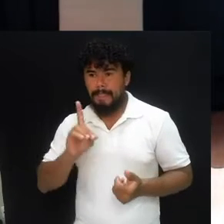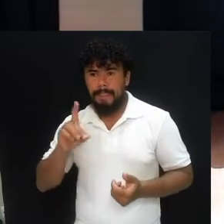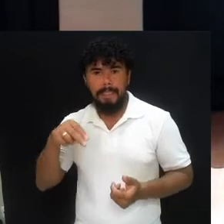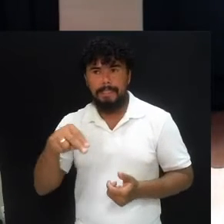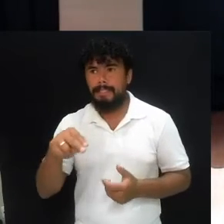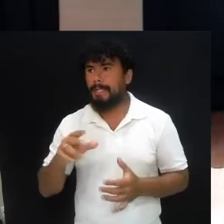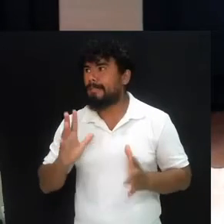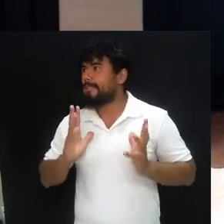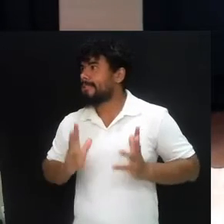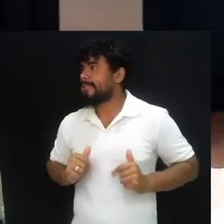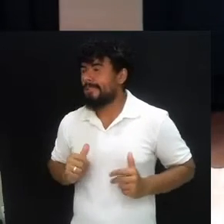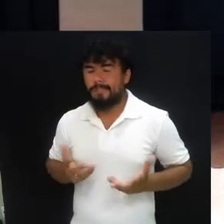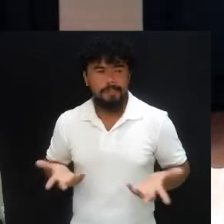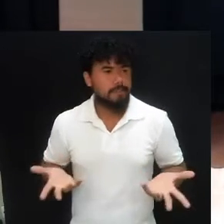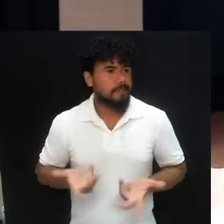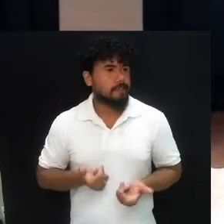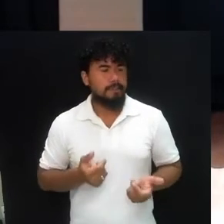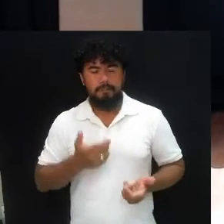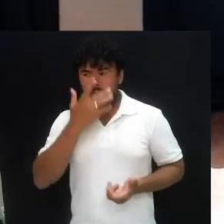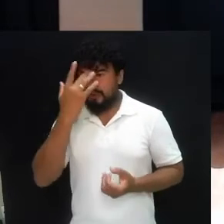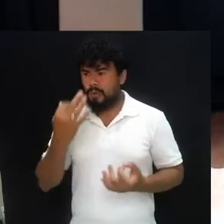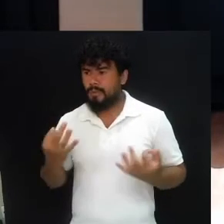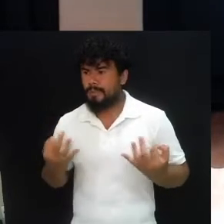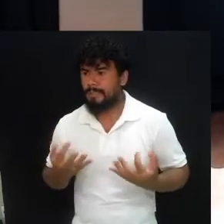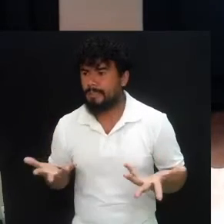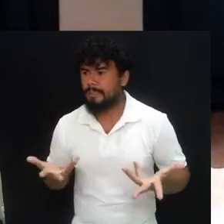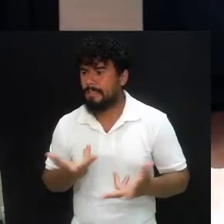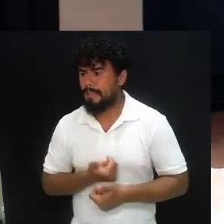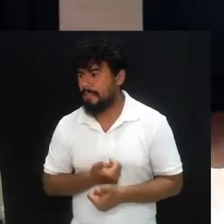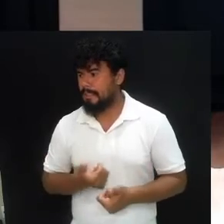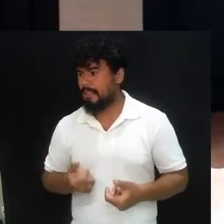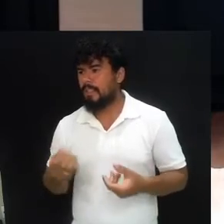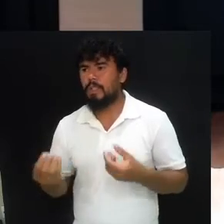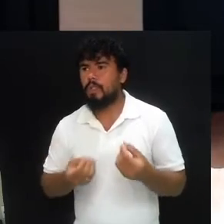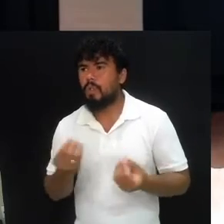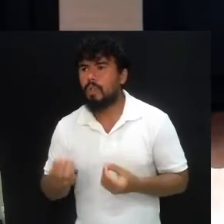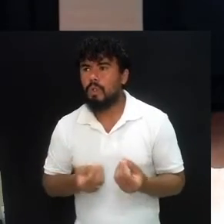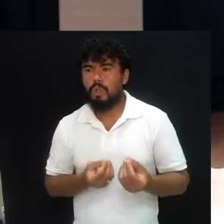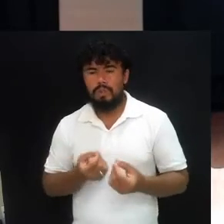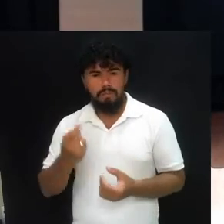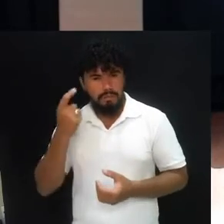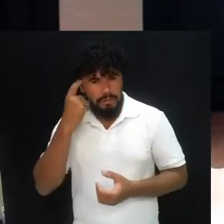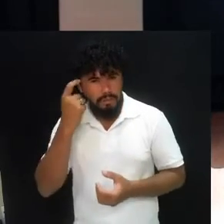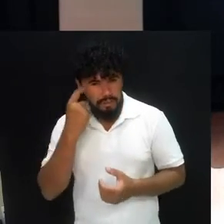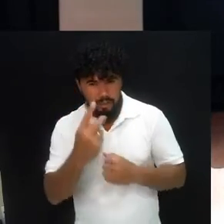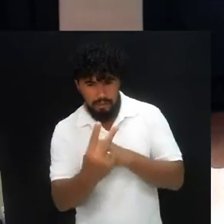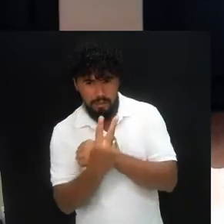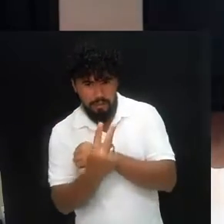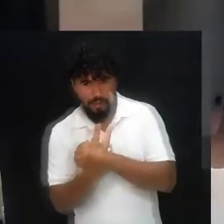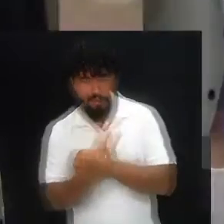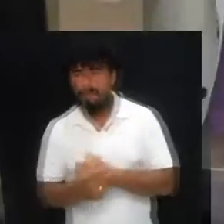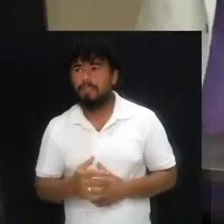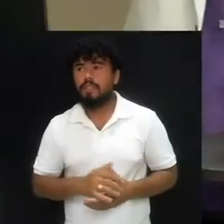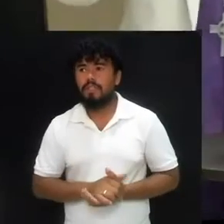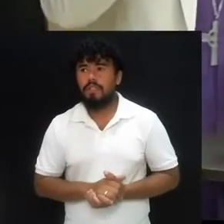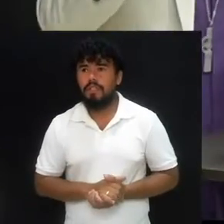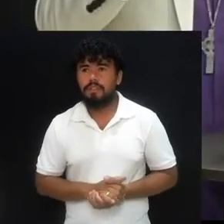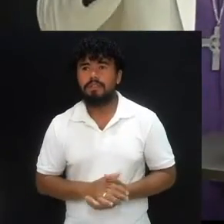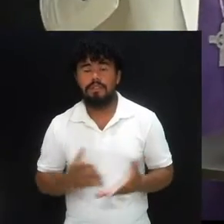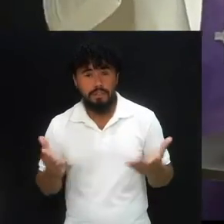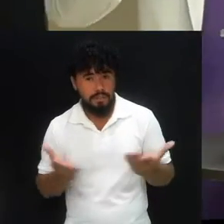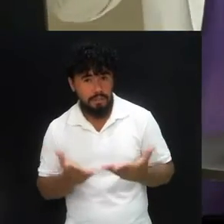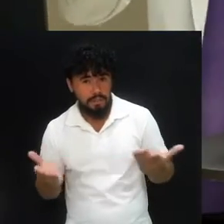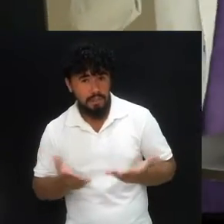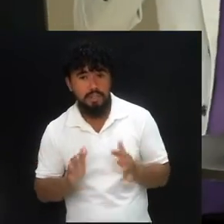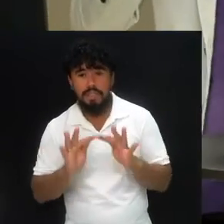Daniel era limpo. Sua conduta. Ele era uma pessoa íntegra. Então, o que eles decidiram fazer? Fica conectado comigo aqui. Eles